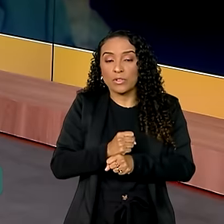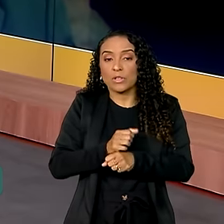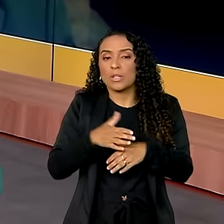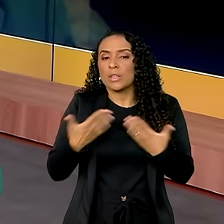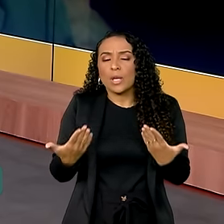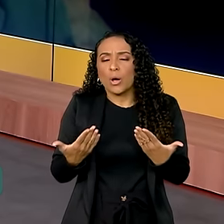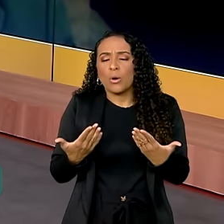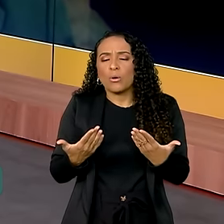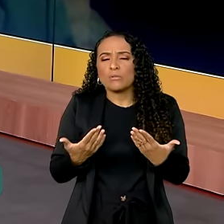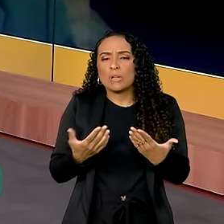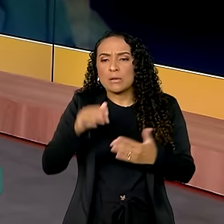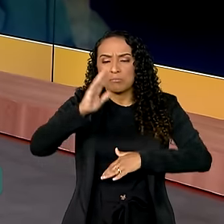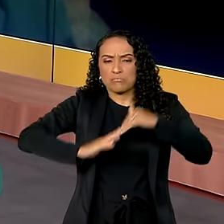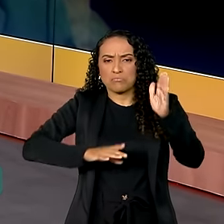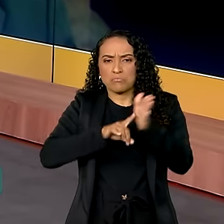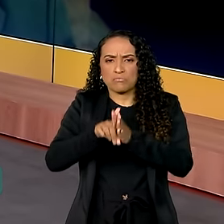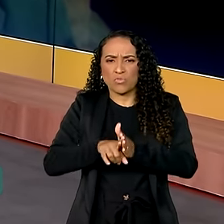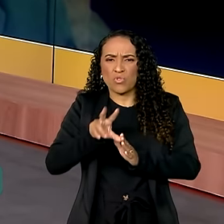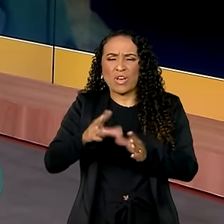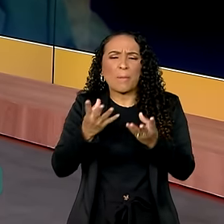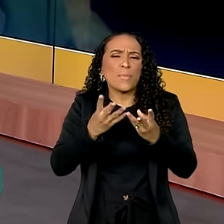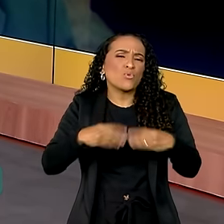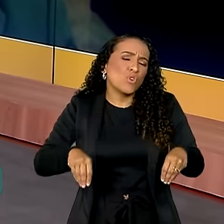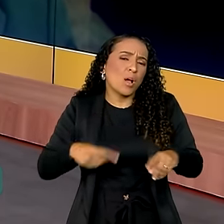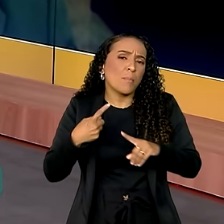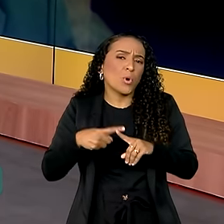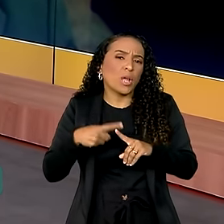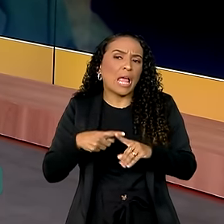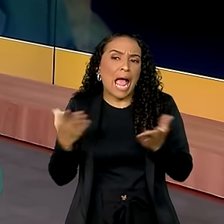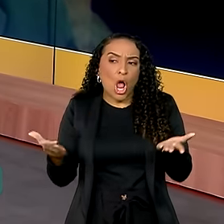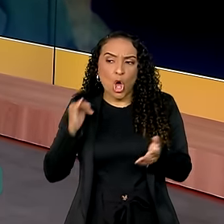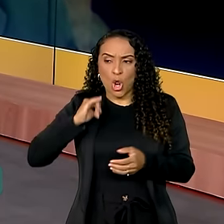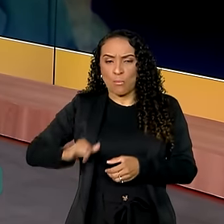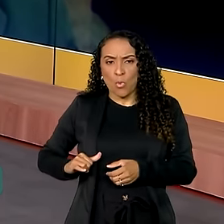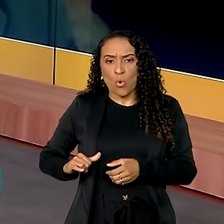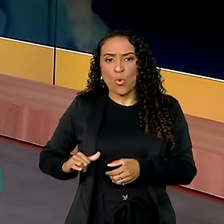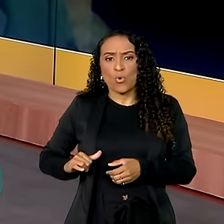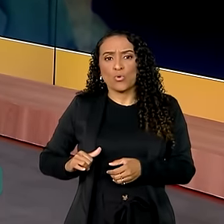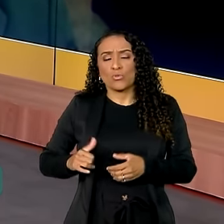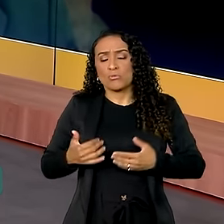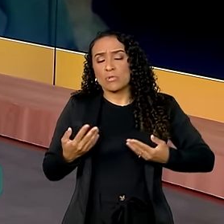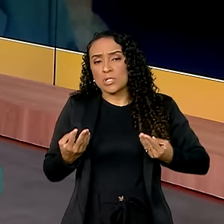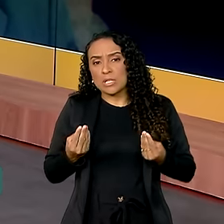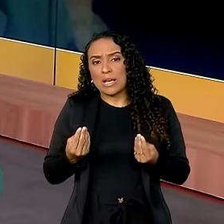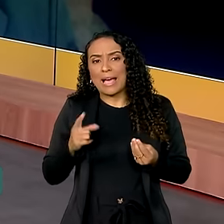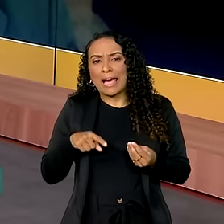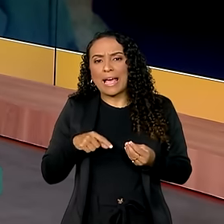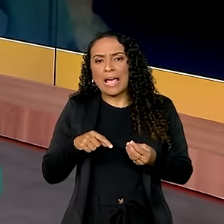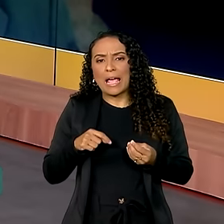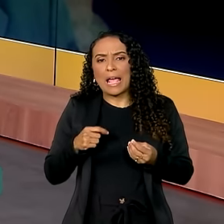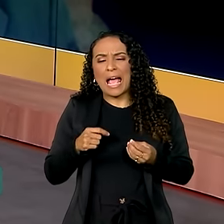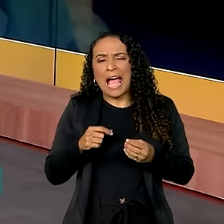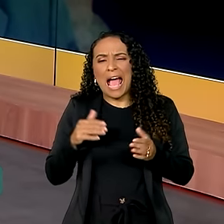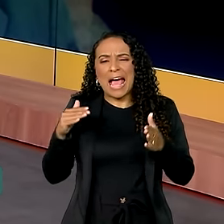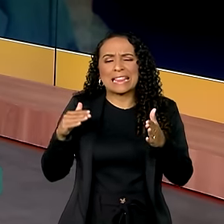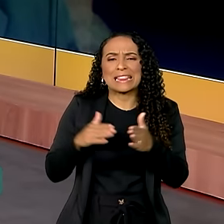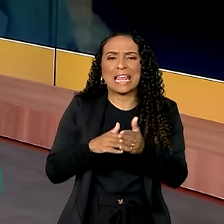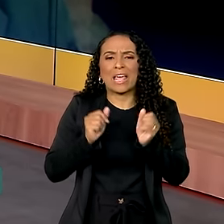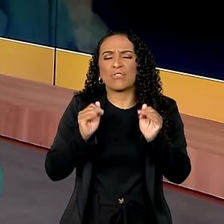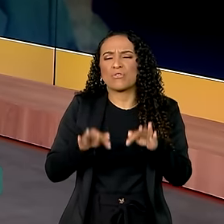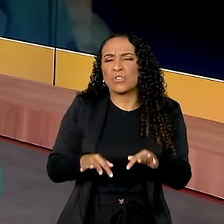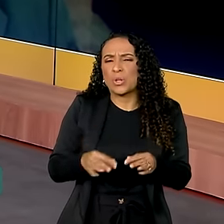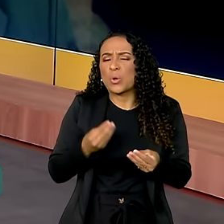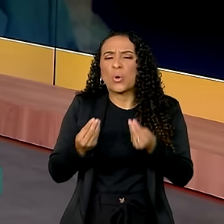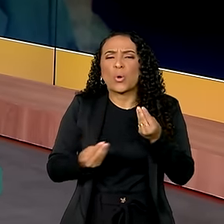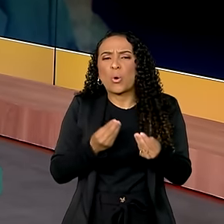quero saber o seguinte, os pesquisadores não vão ser prejudicados, porque as atuais bolsas serão estendidas até lá? Como